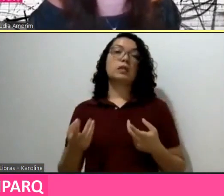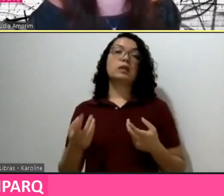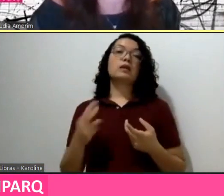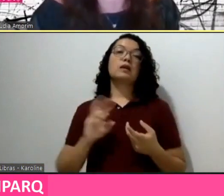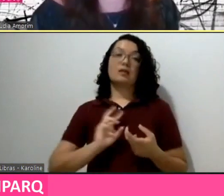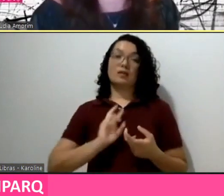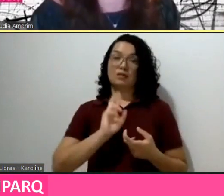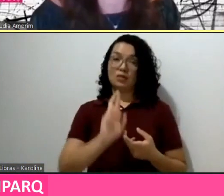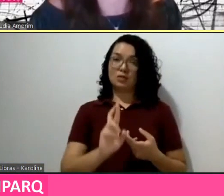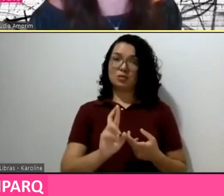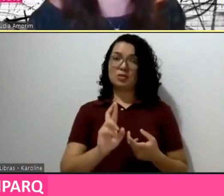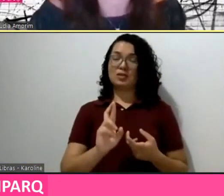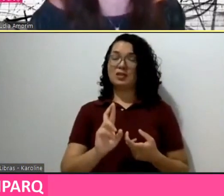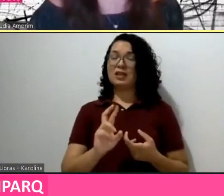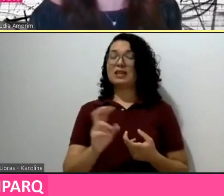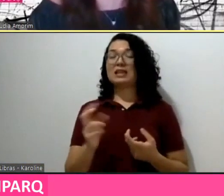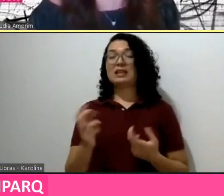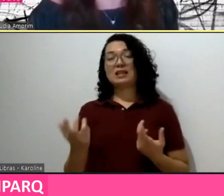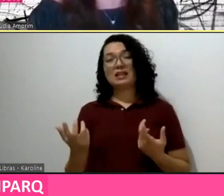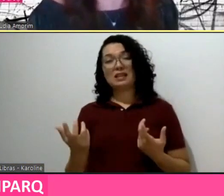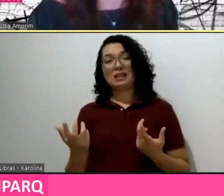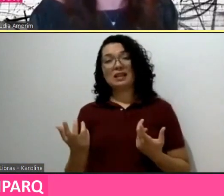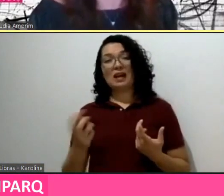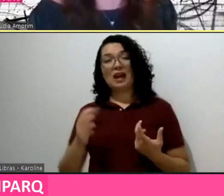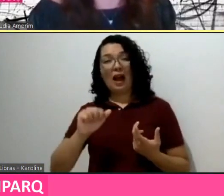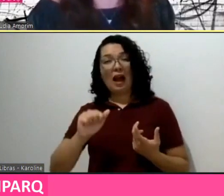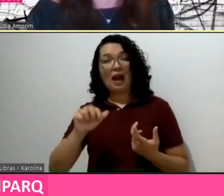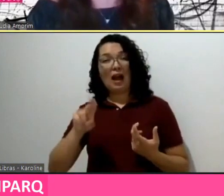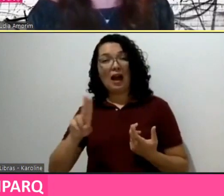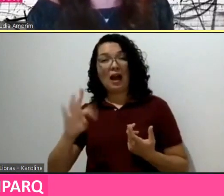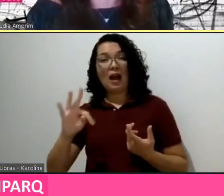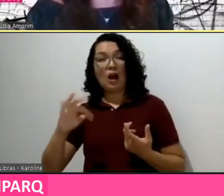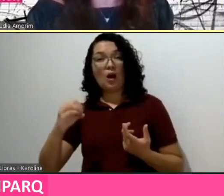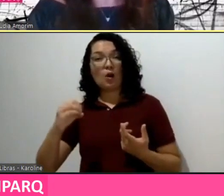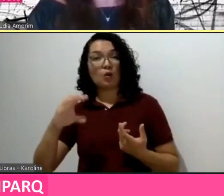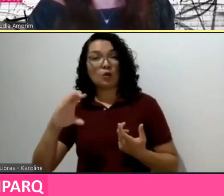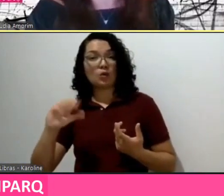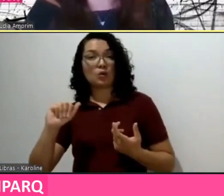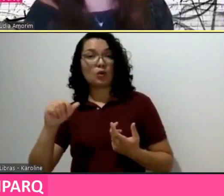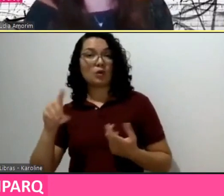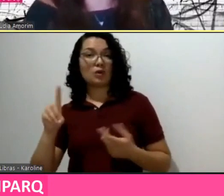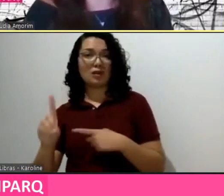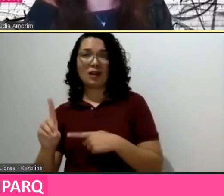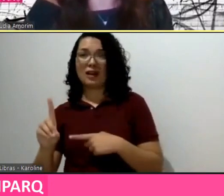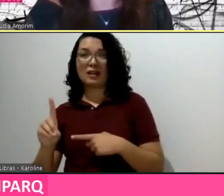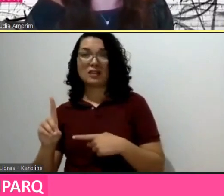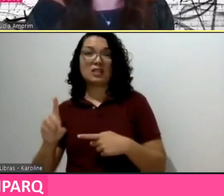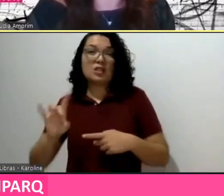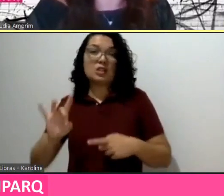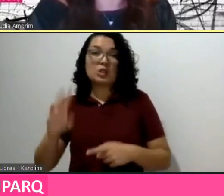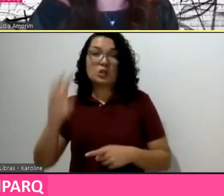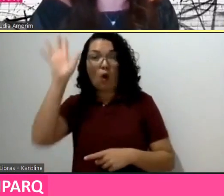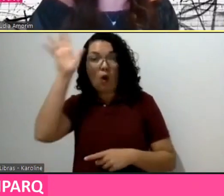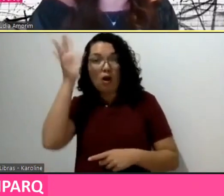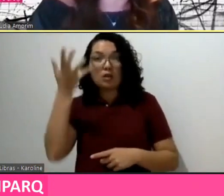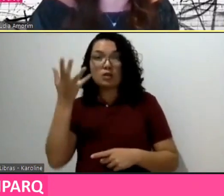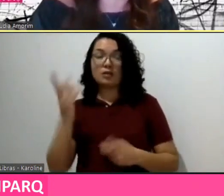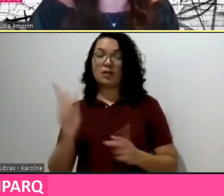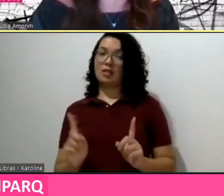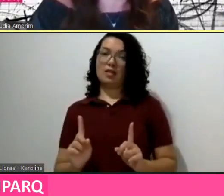um autocad, e vai ficar no nosso papel de arquiteto e vai conseguir resolver isso. Então, como é que vocês têm fomentado a